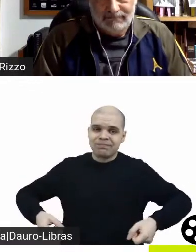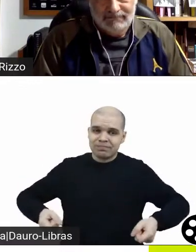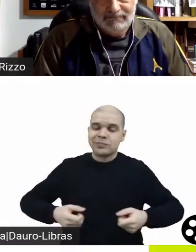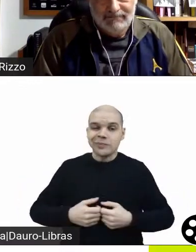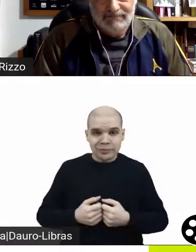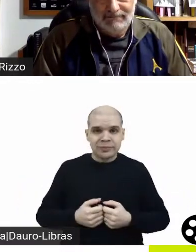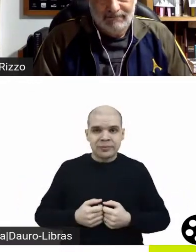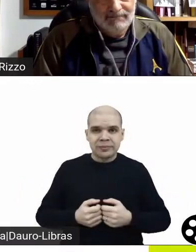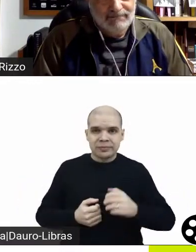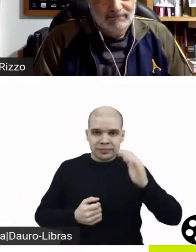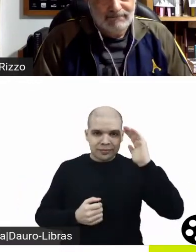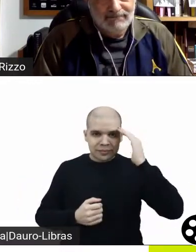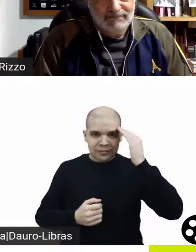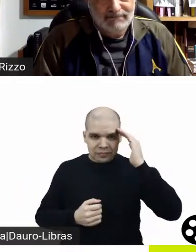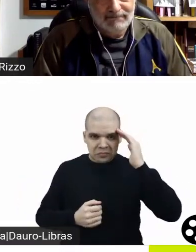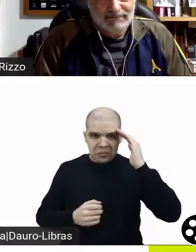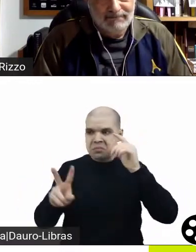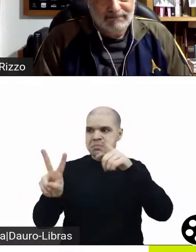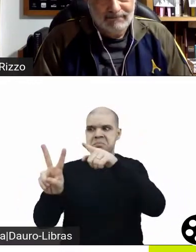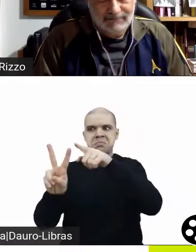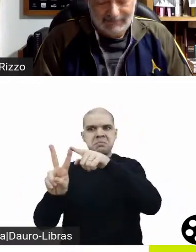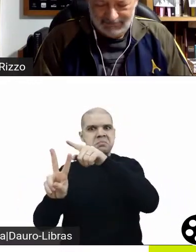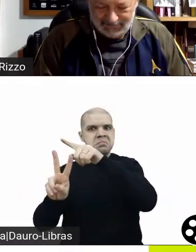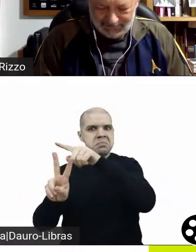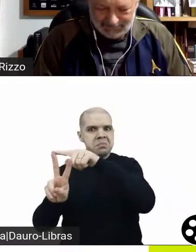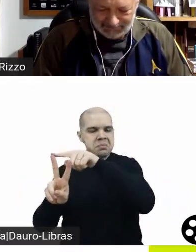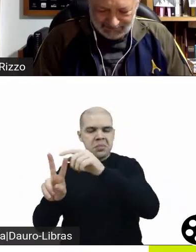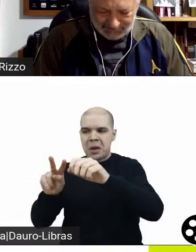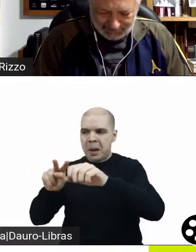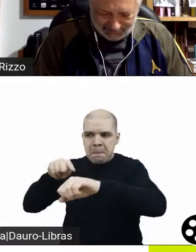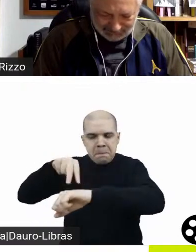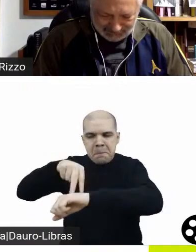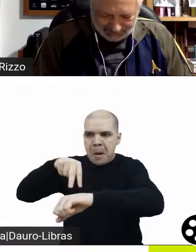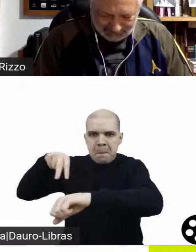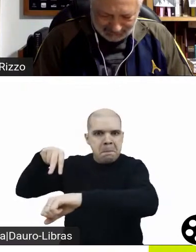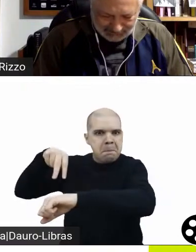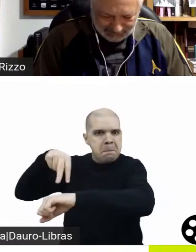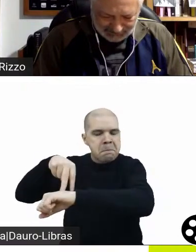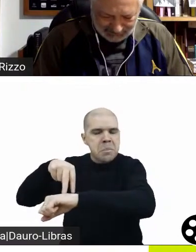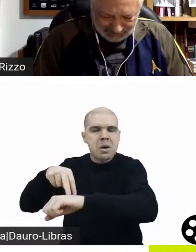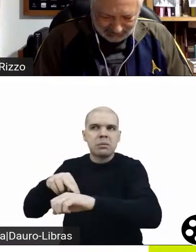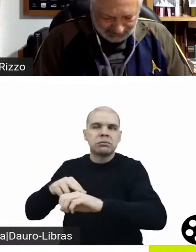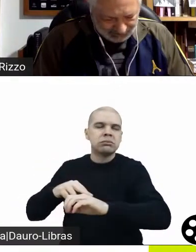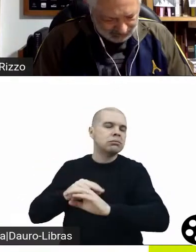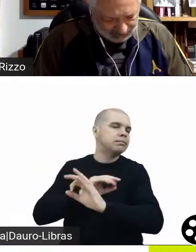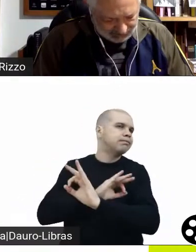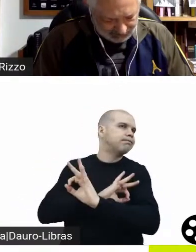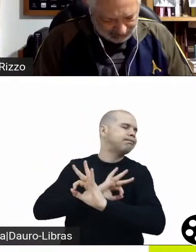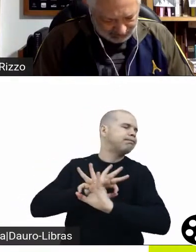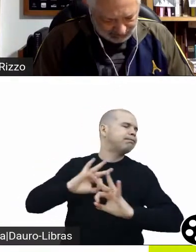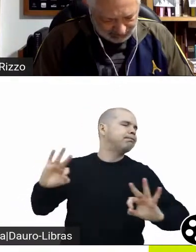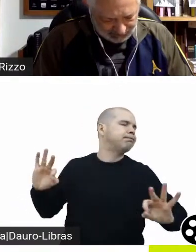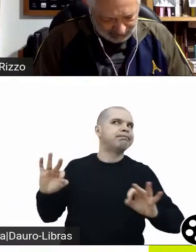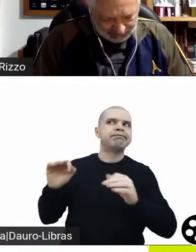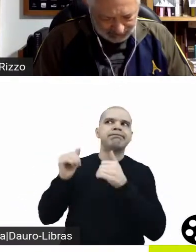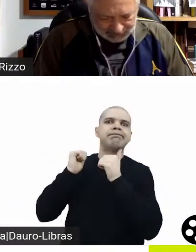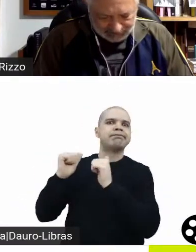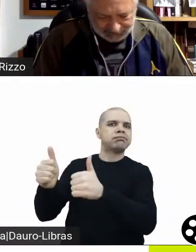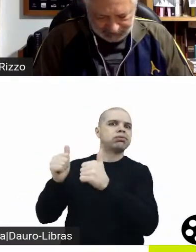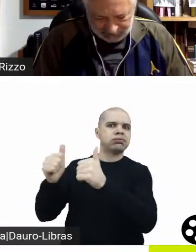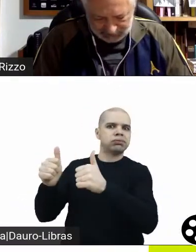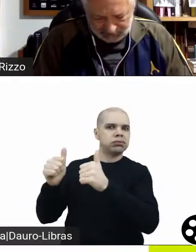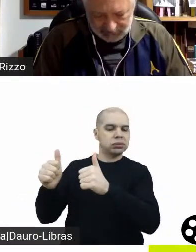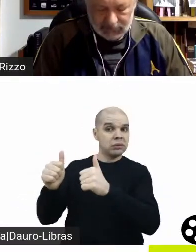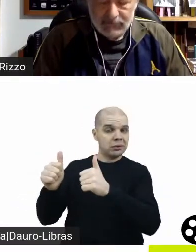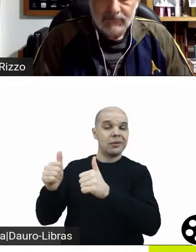são dois papéis cheio para duas boas atrizes. Você oferece uma oportunidade para uma atriz que está em ascensão,